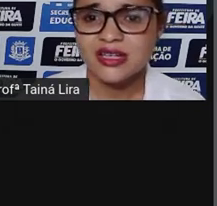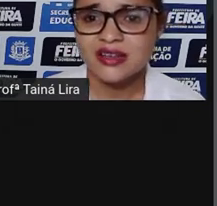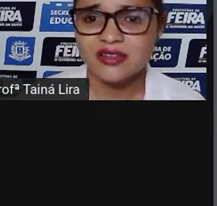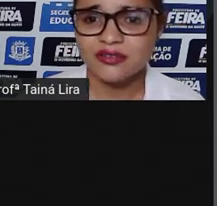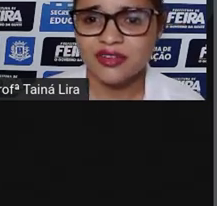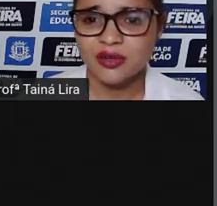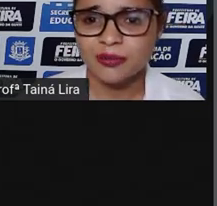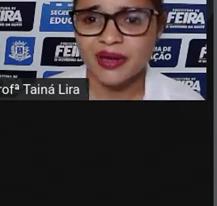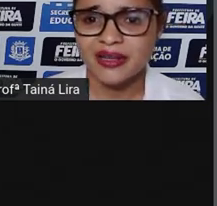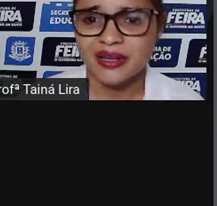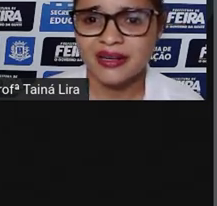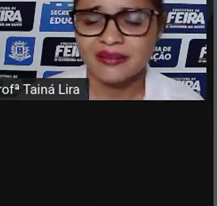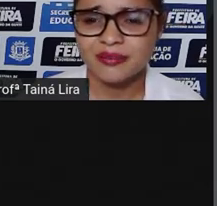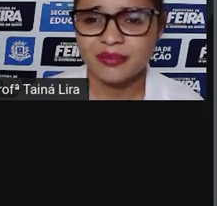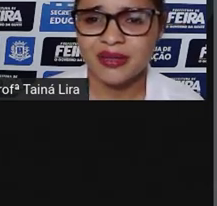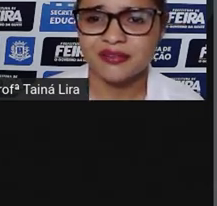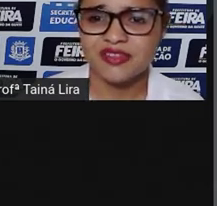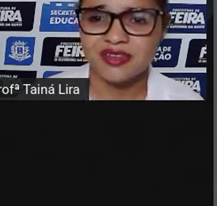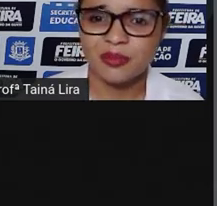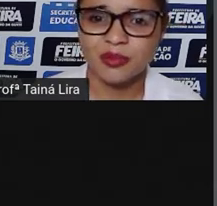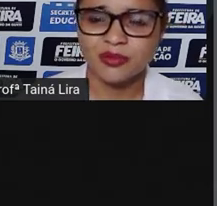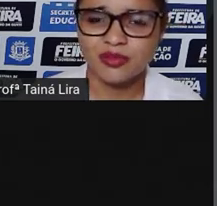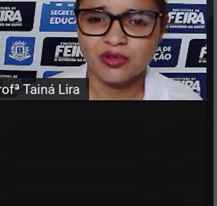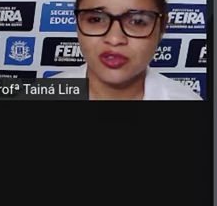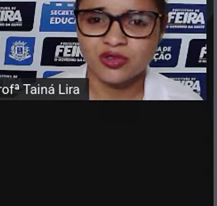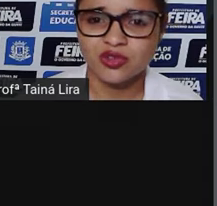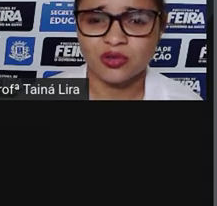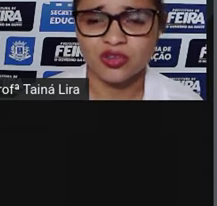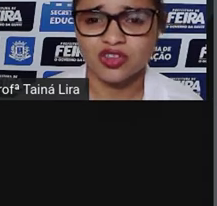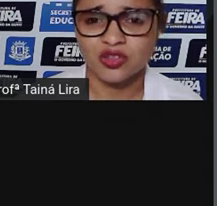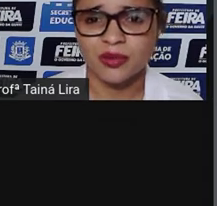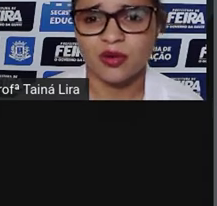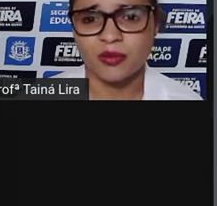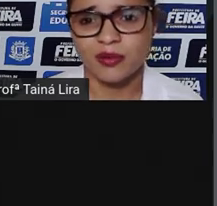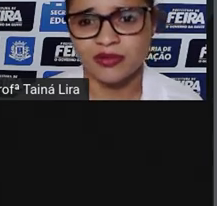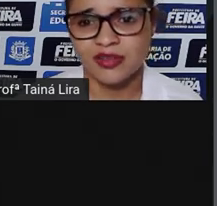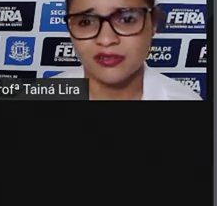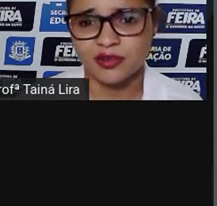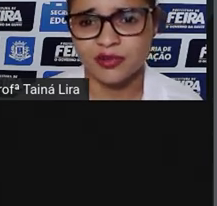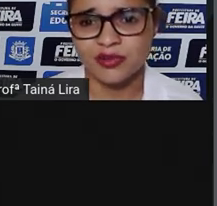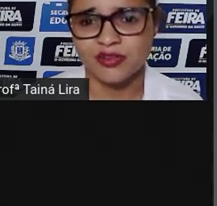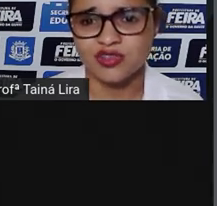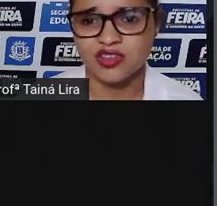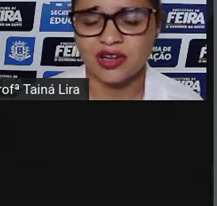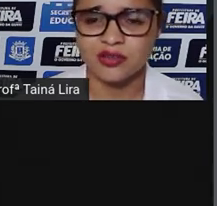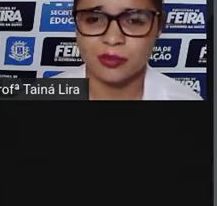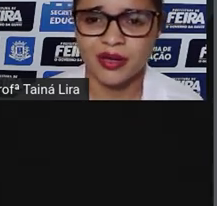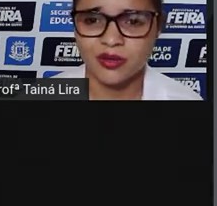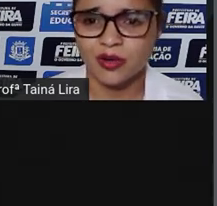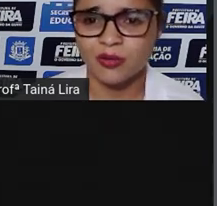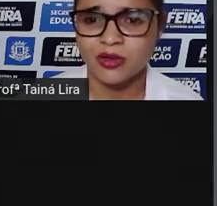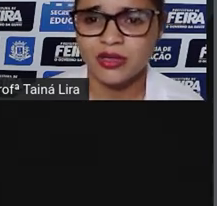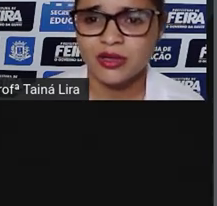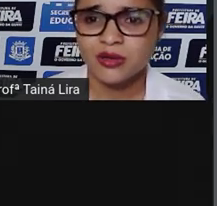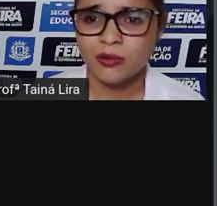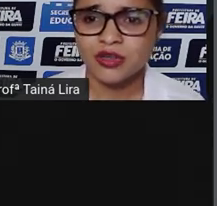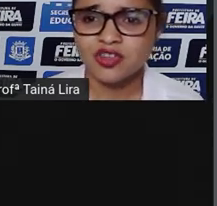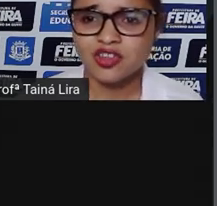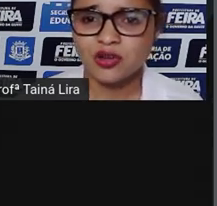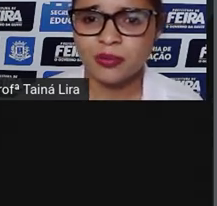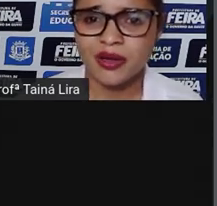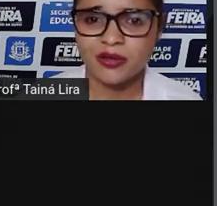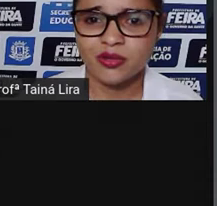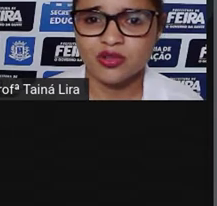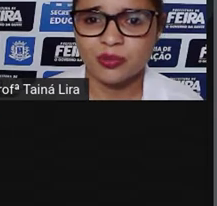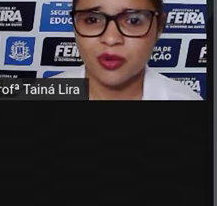que resolveram parar para visitar pontos turísticos de Curitiba, como a Rua das Flores, o Teatro Paiol, um